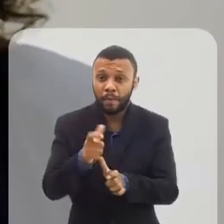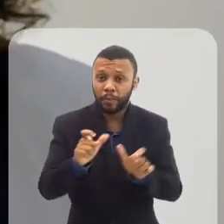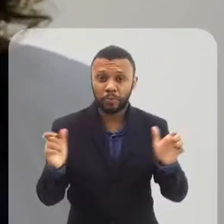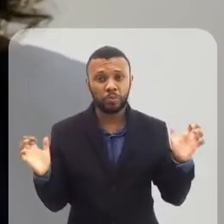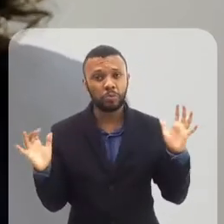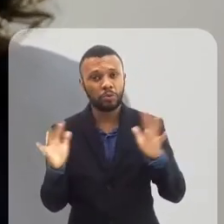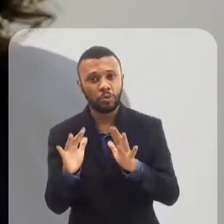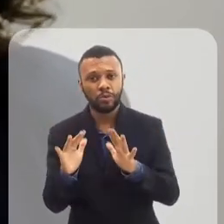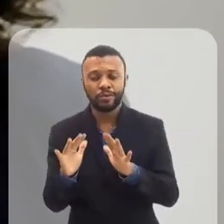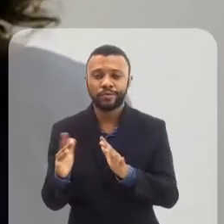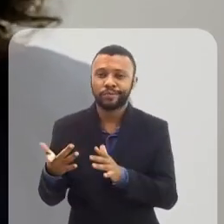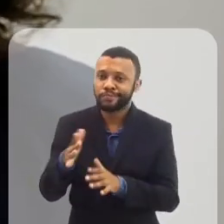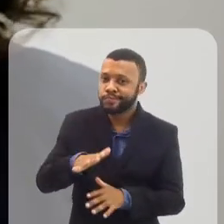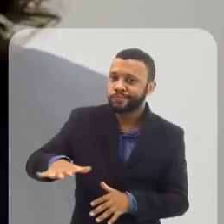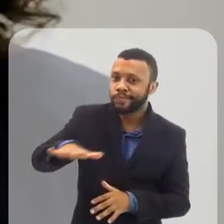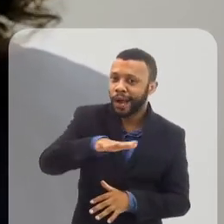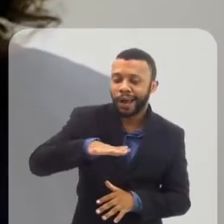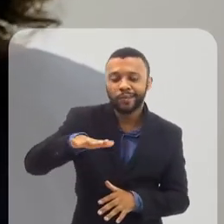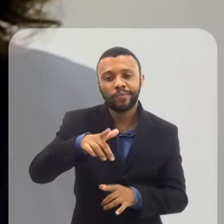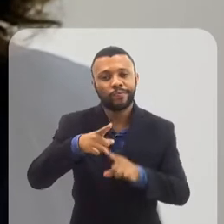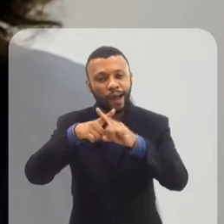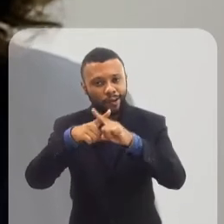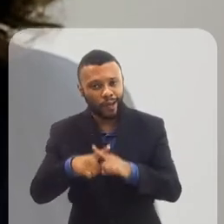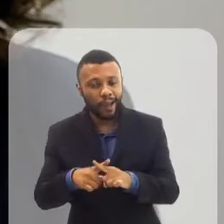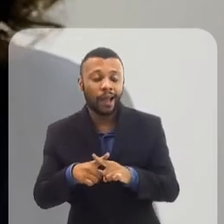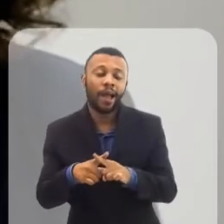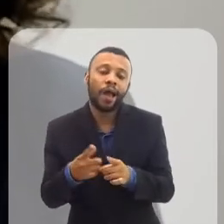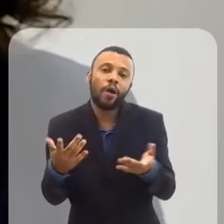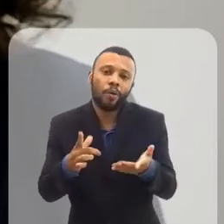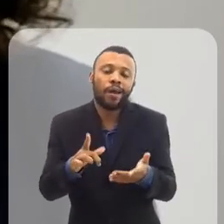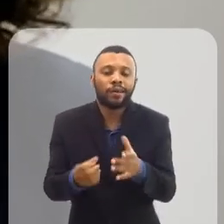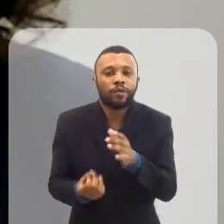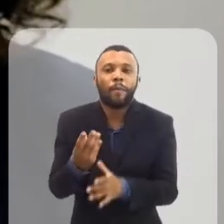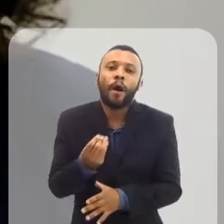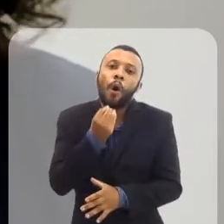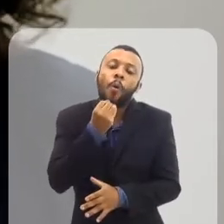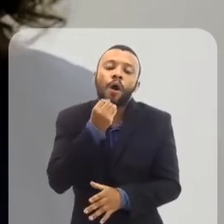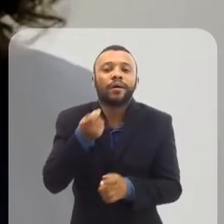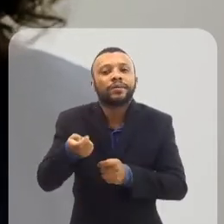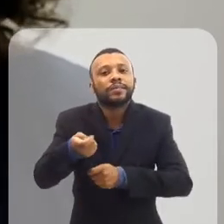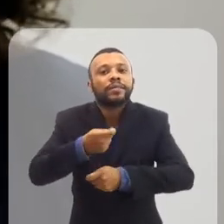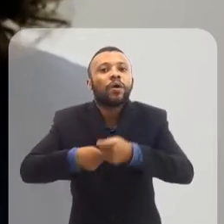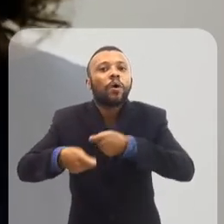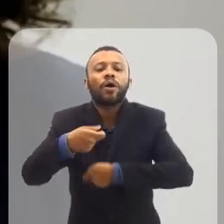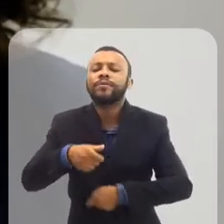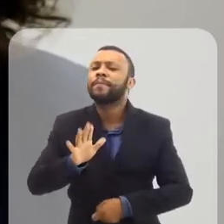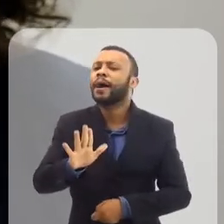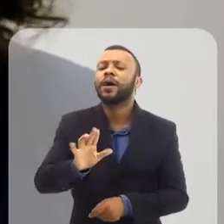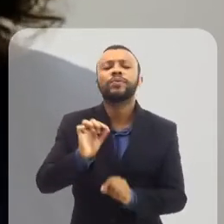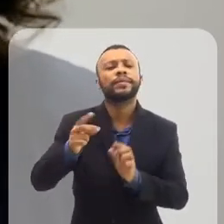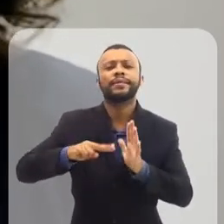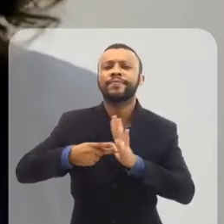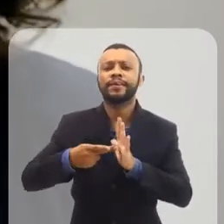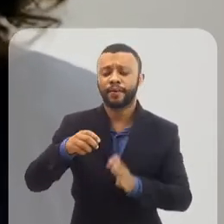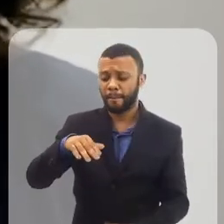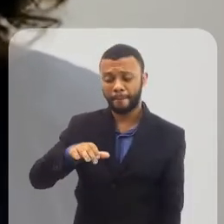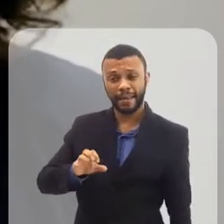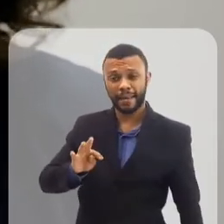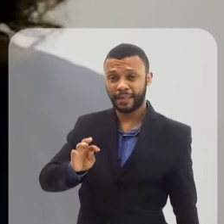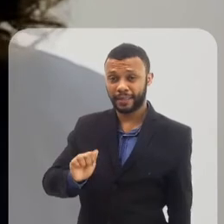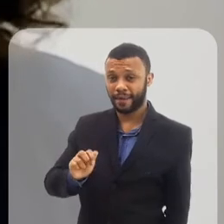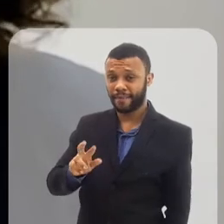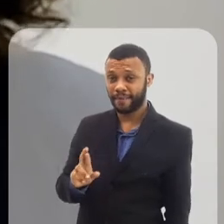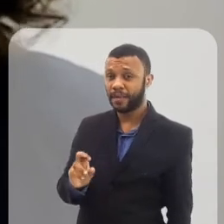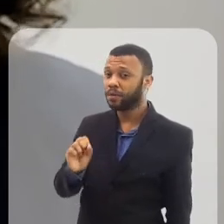mesmo espaço para jogar agora se transformou em uma oportunidade de negócios. Mas o que é o metaverso?